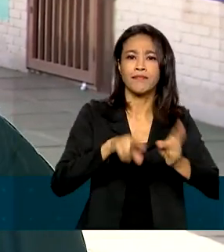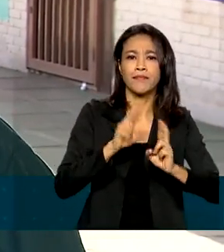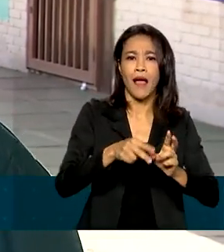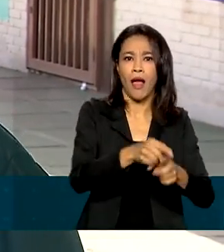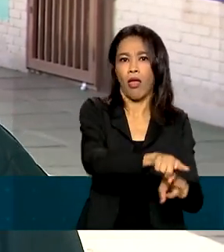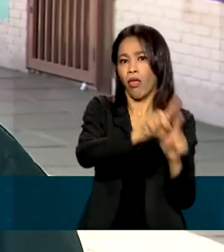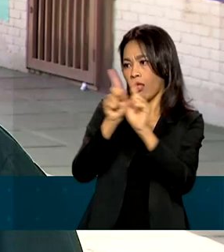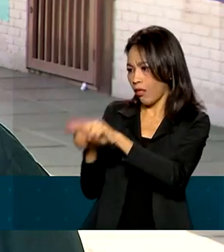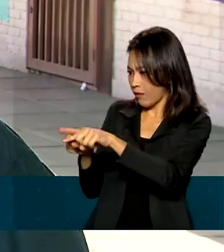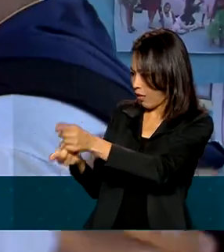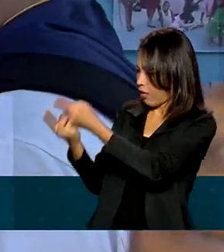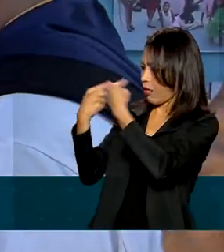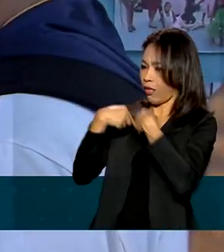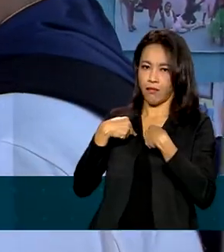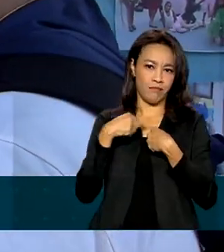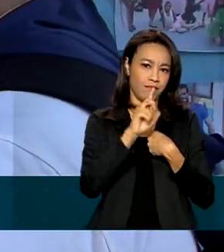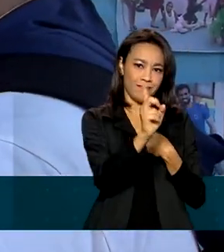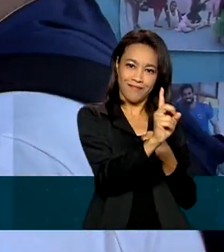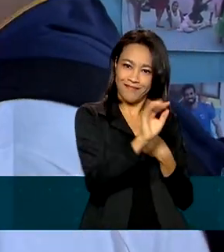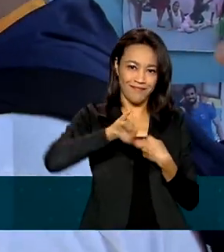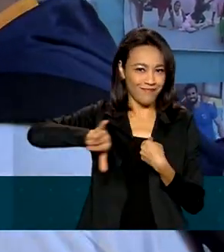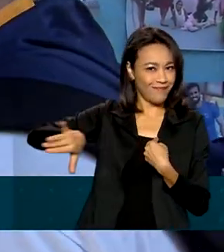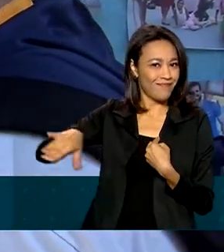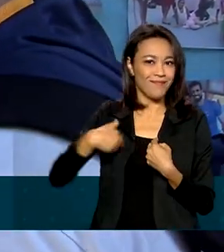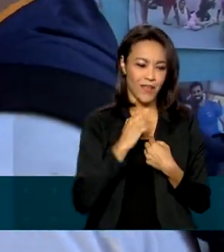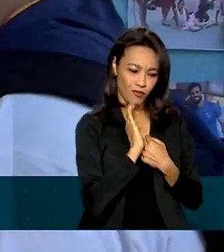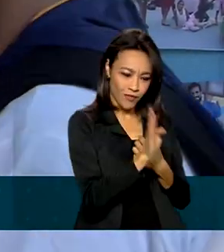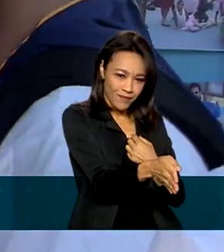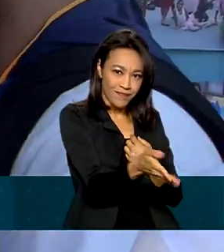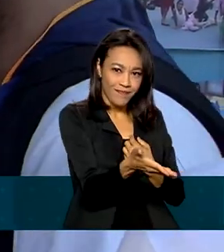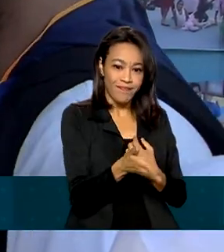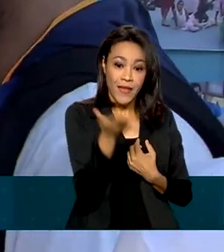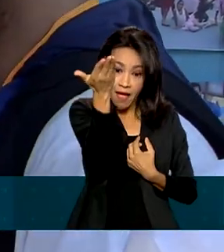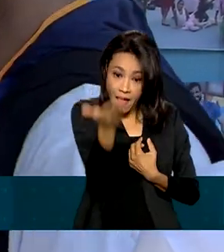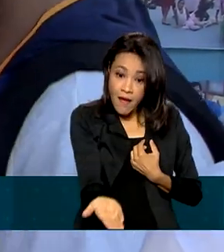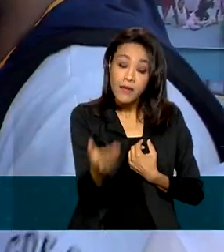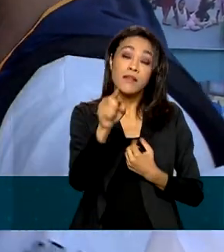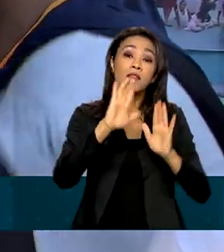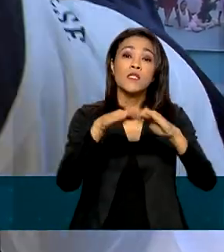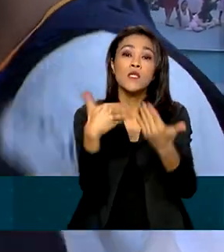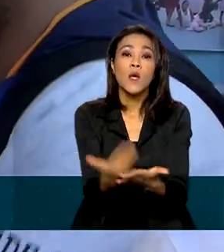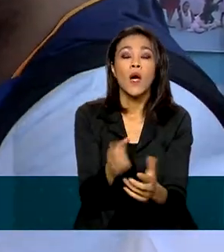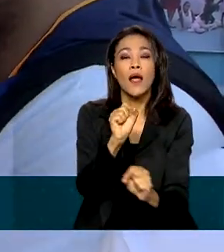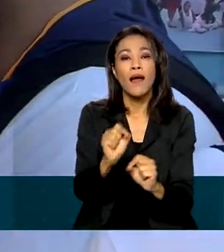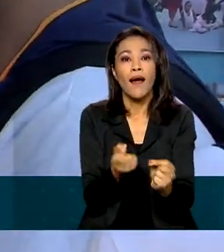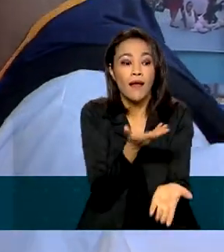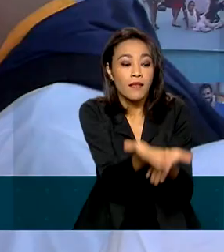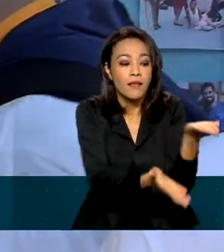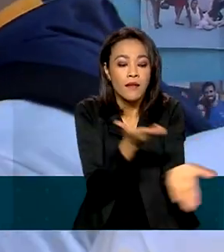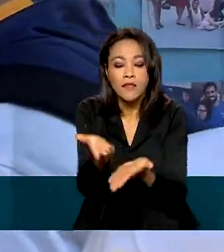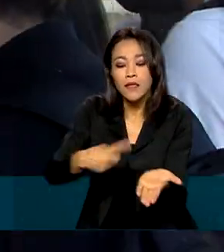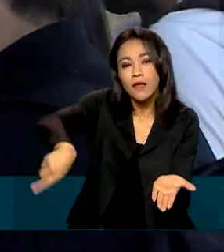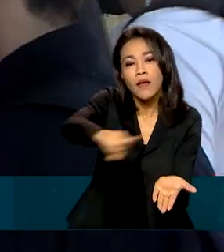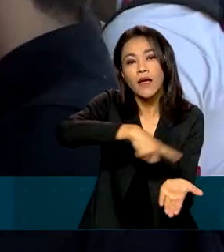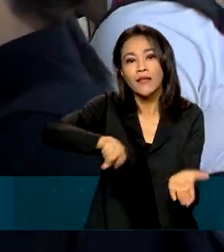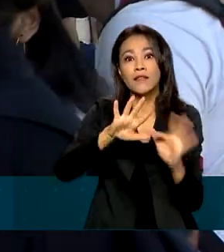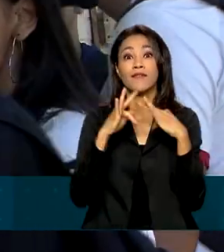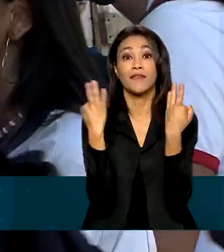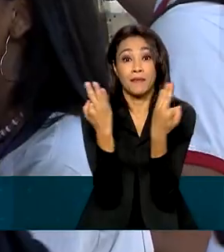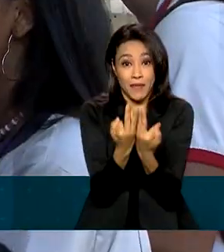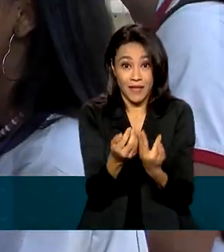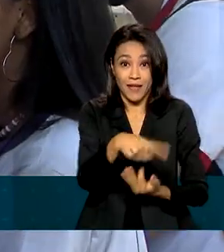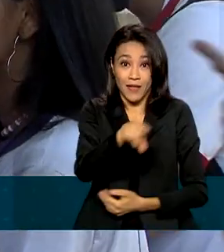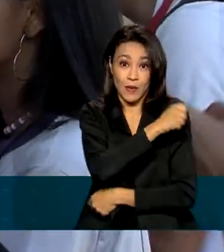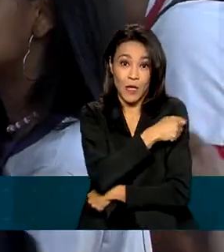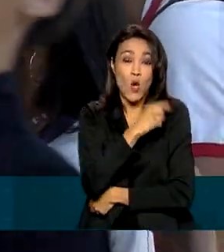que passar por uma outra pessoa. Outro diferencial dessa escola bilíngue é o atendimento às famílias dos estudantes. Uma